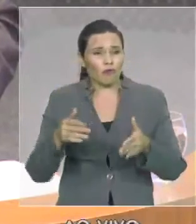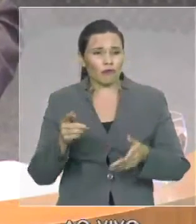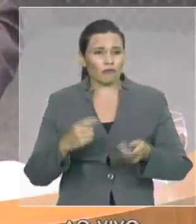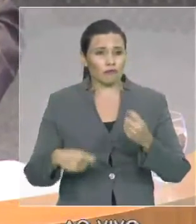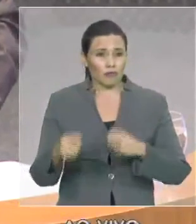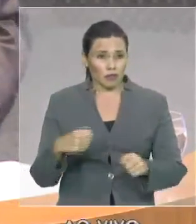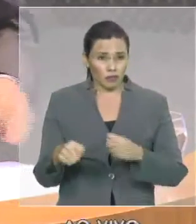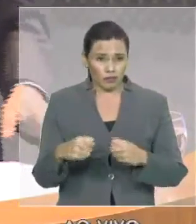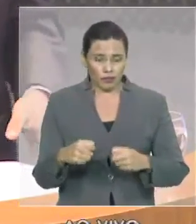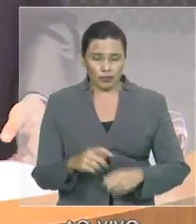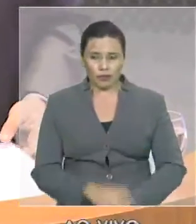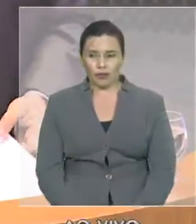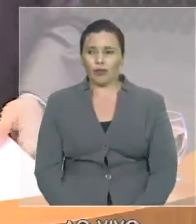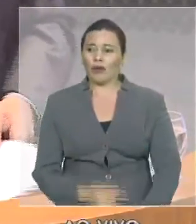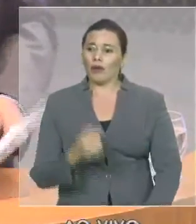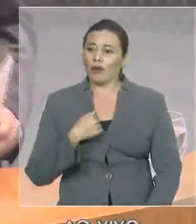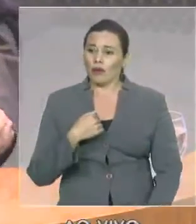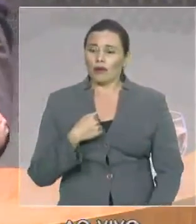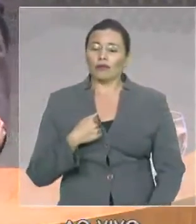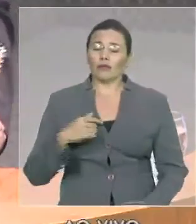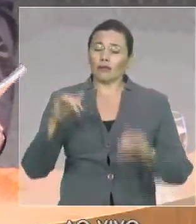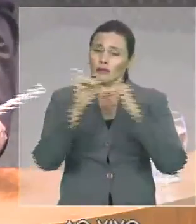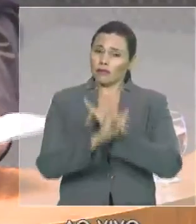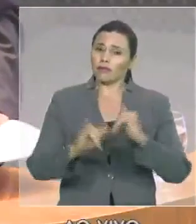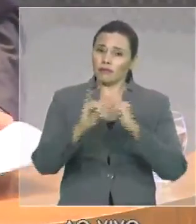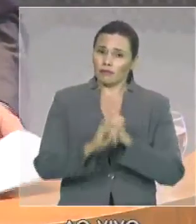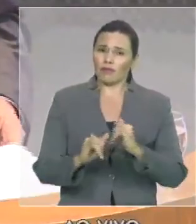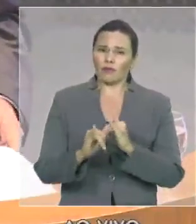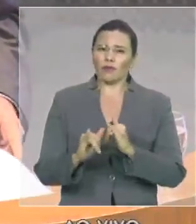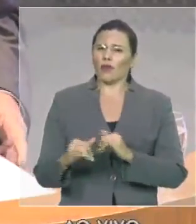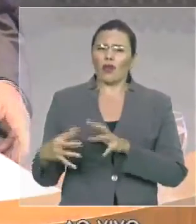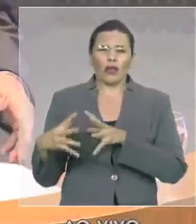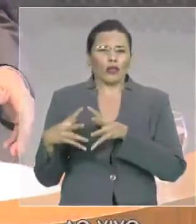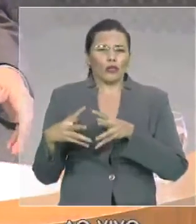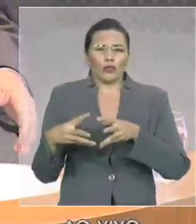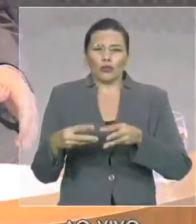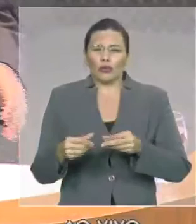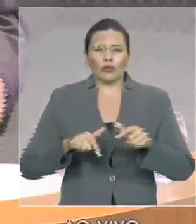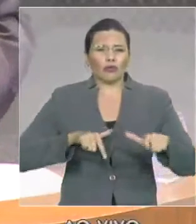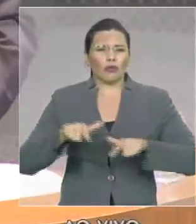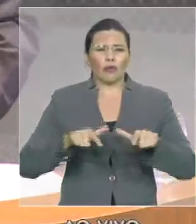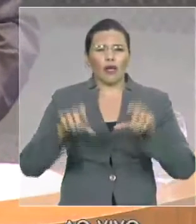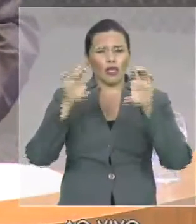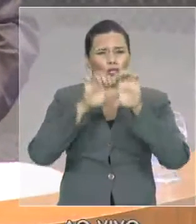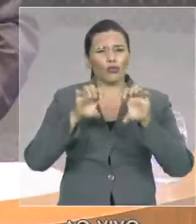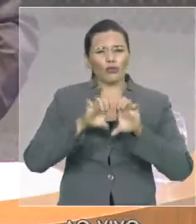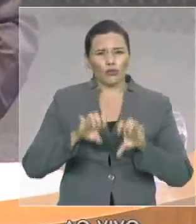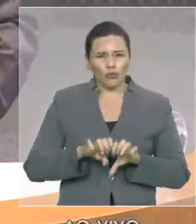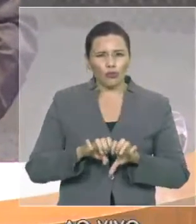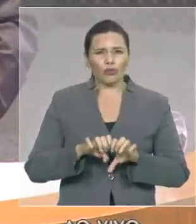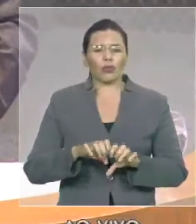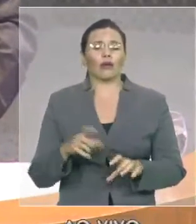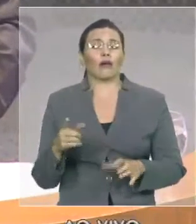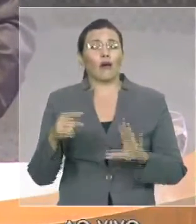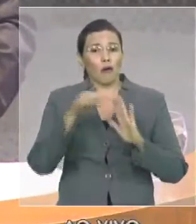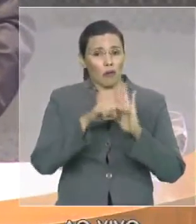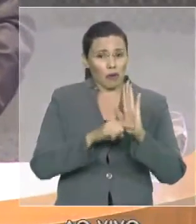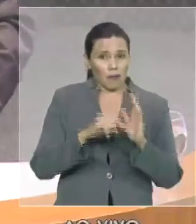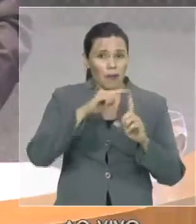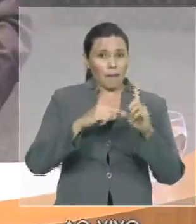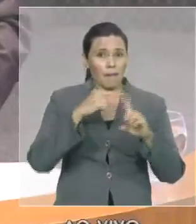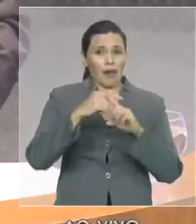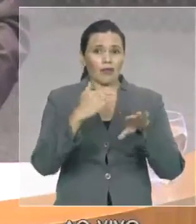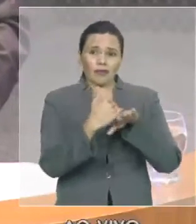aludindo aos investimentos em infraestrutura aqui sublinho o programa Mais Asfalto que chegou a 107